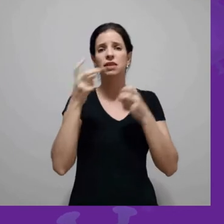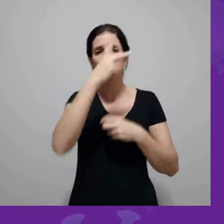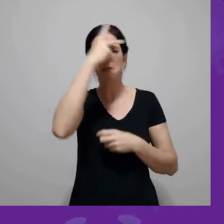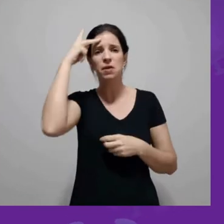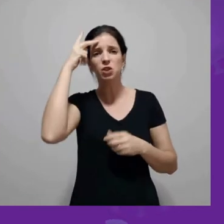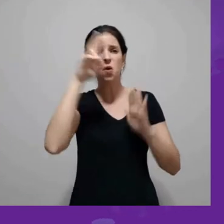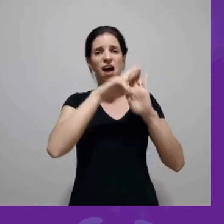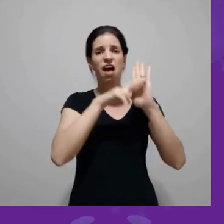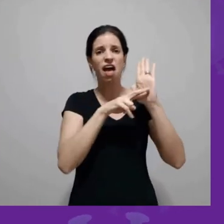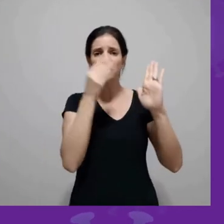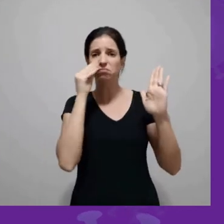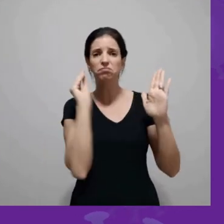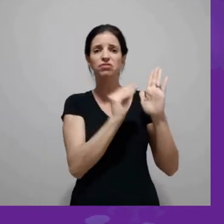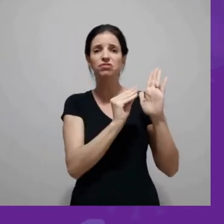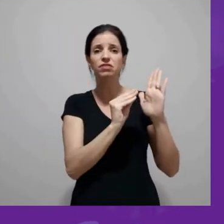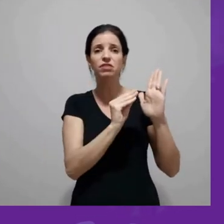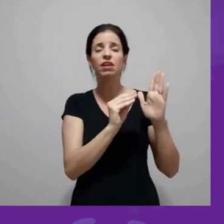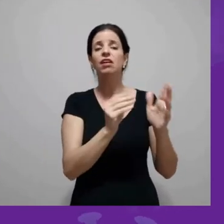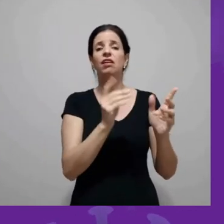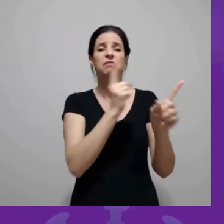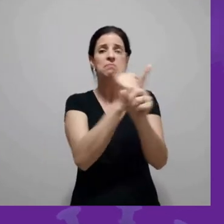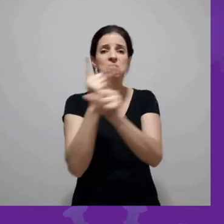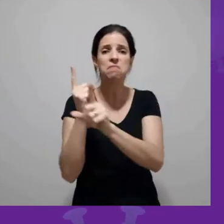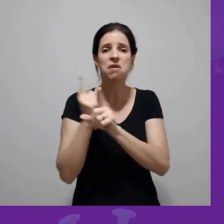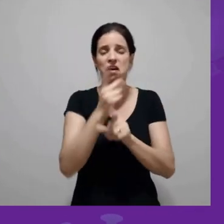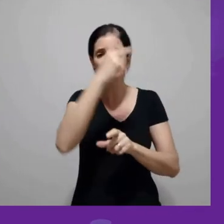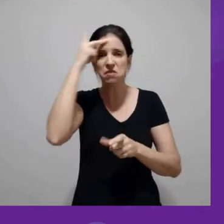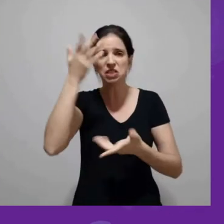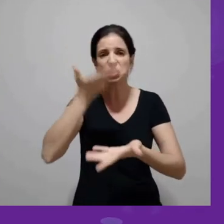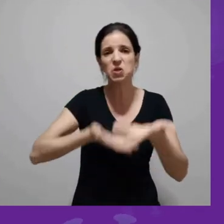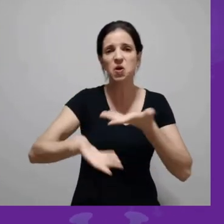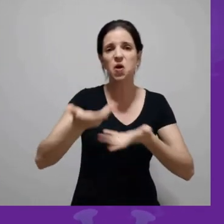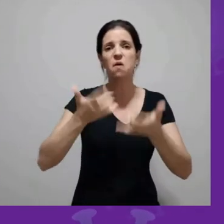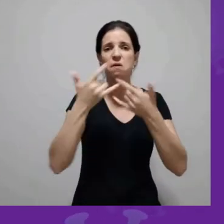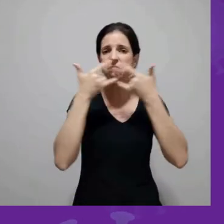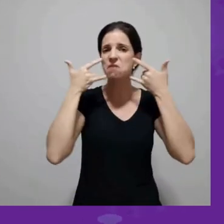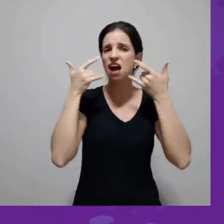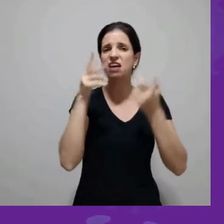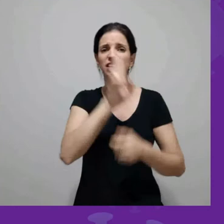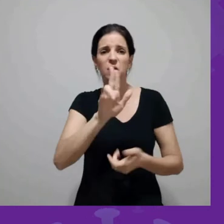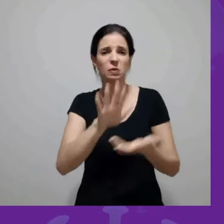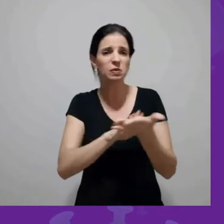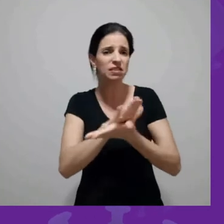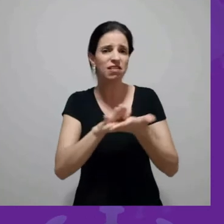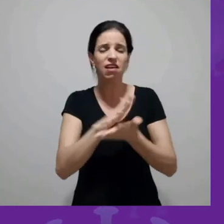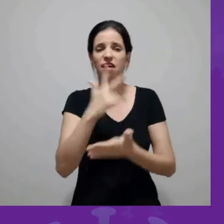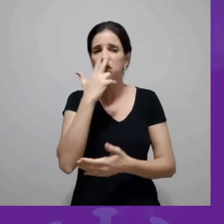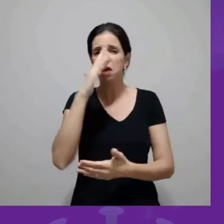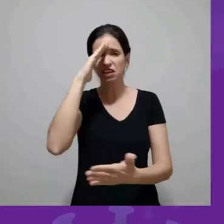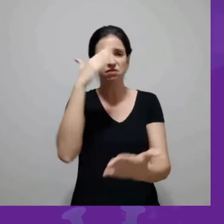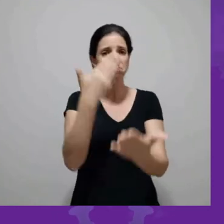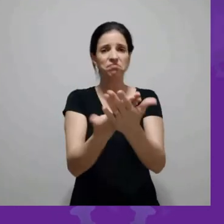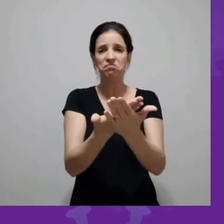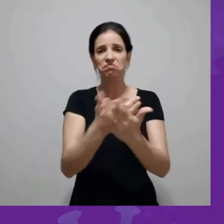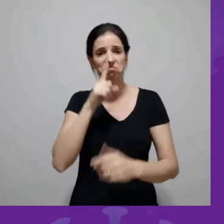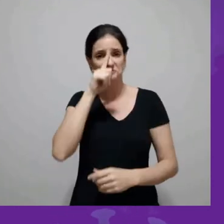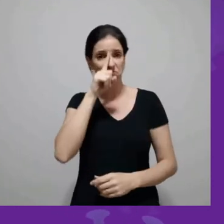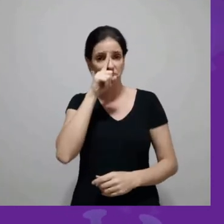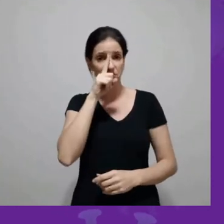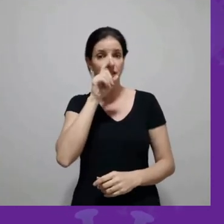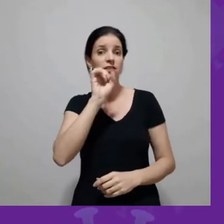Pessoas sem máscara, pessoas que não se importam de ficar se aproximando umas das outras, como se não acreditassem no risco.